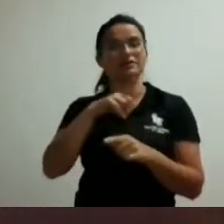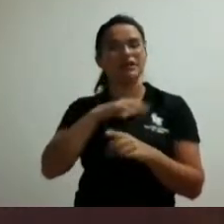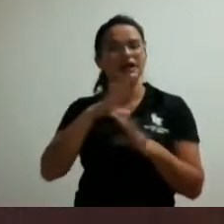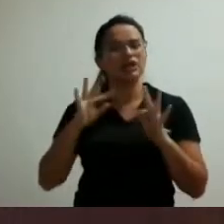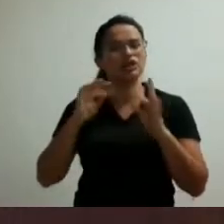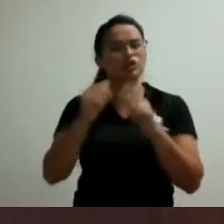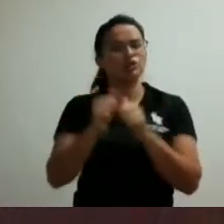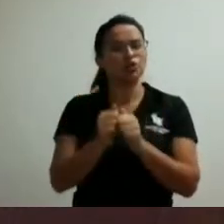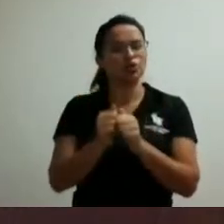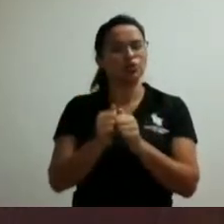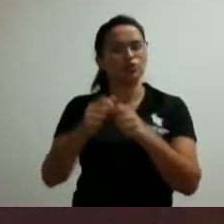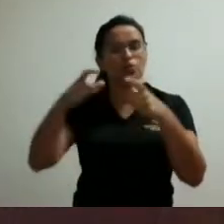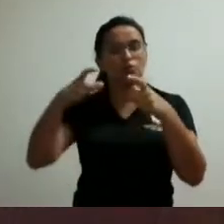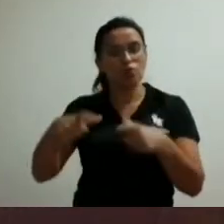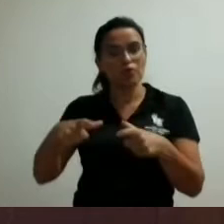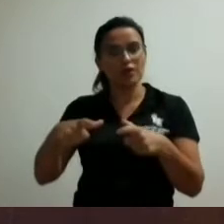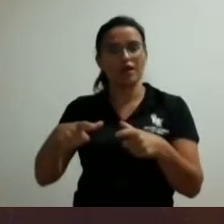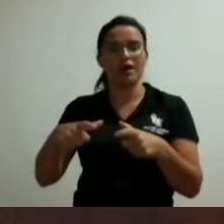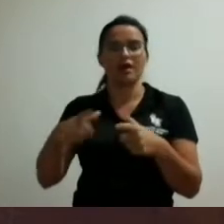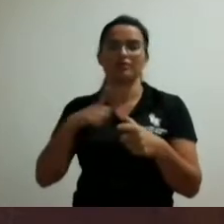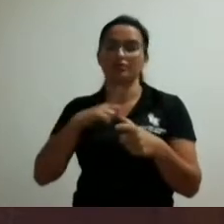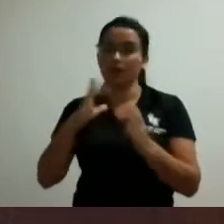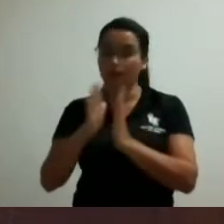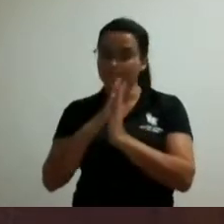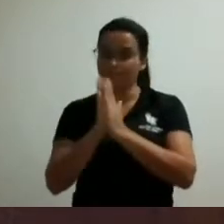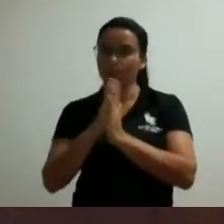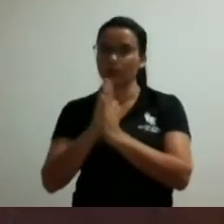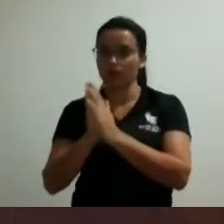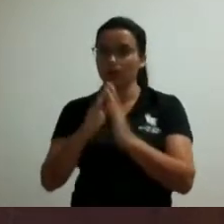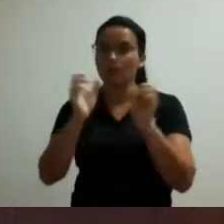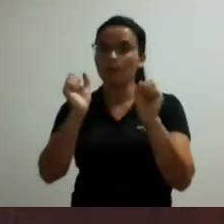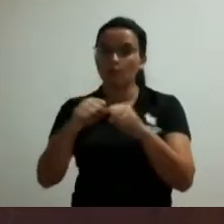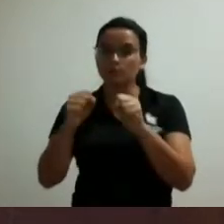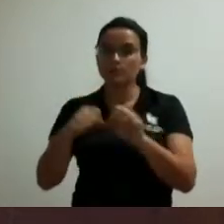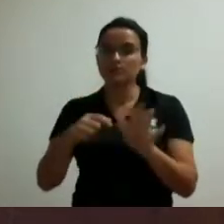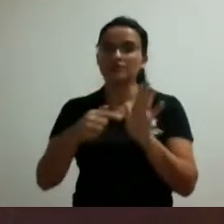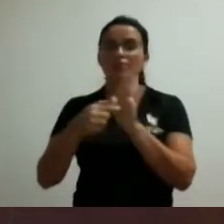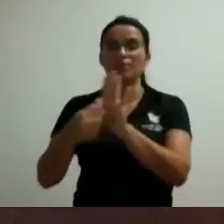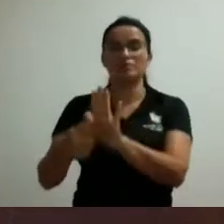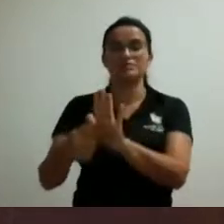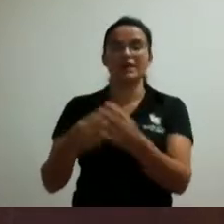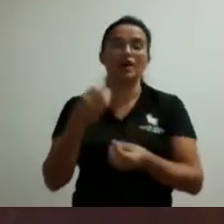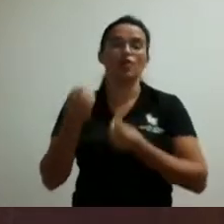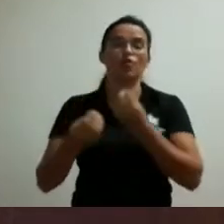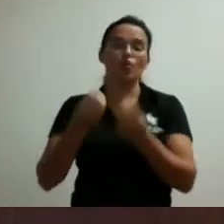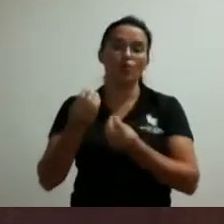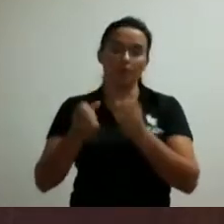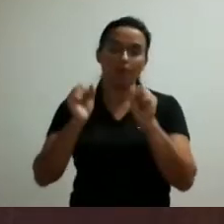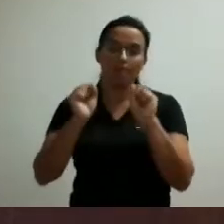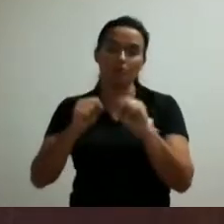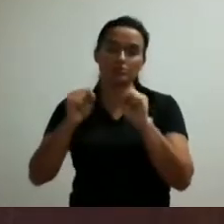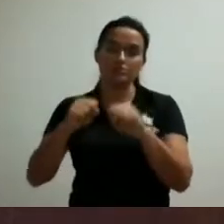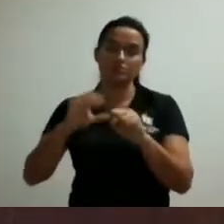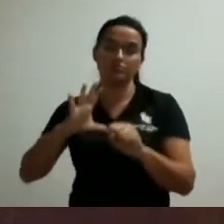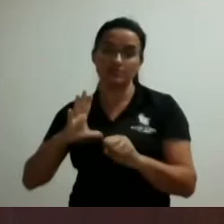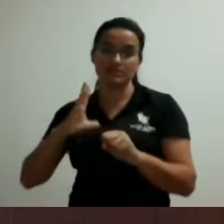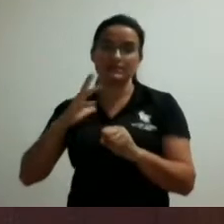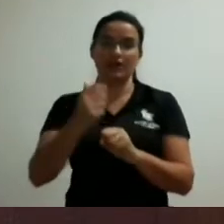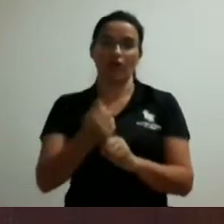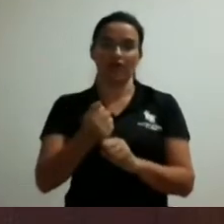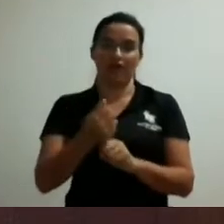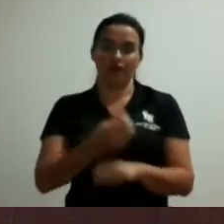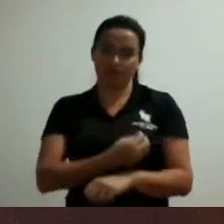bonecos eles tem como fazer as demonstrações de várias manobras de vários procedimentos de